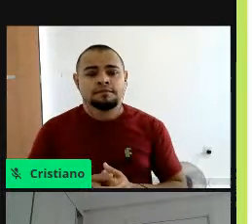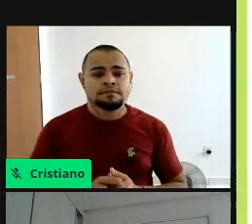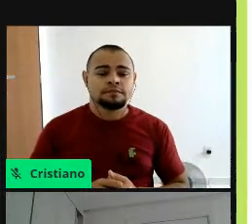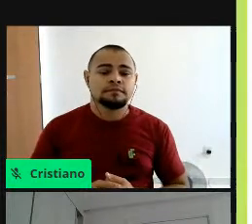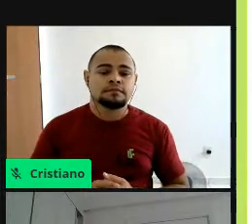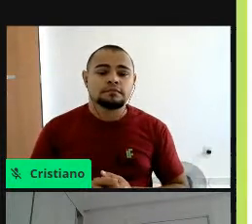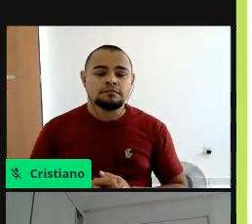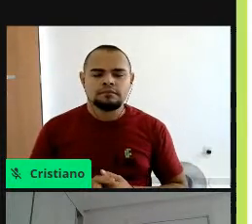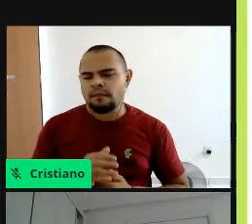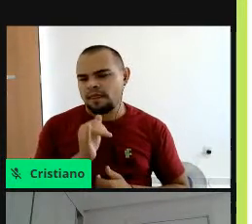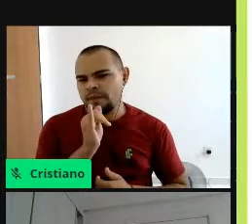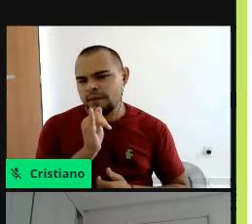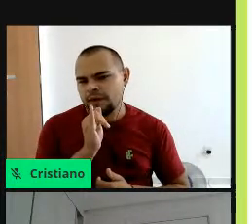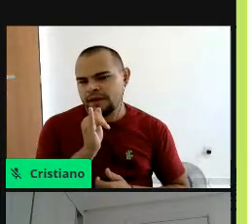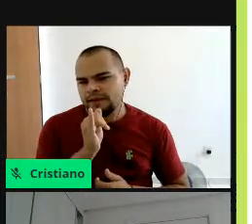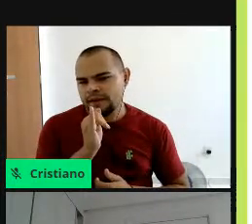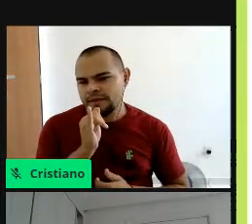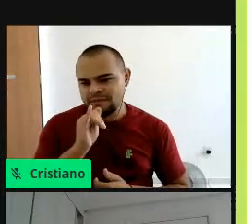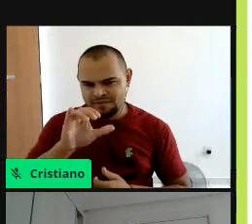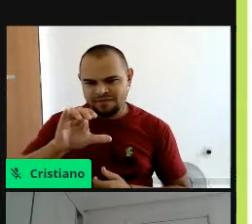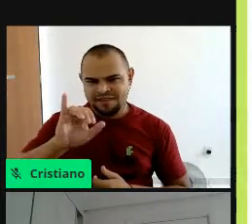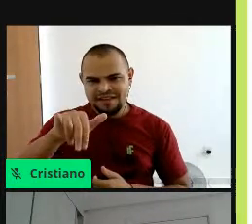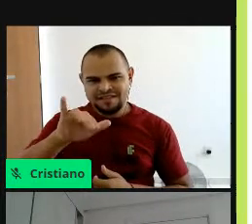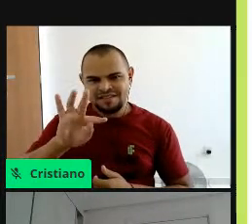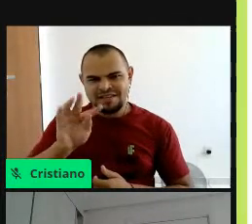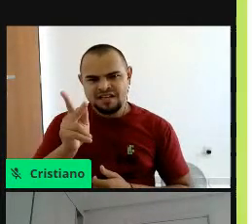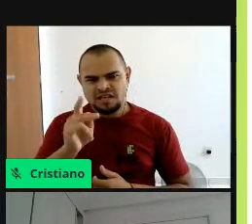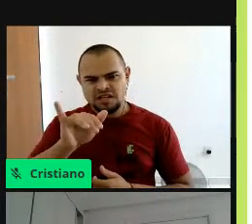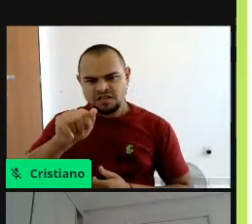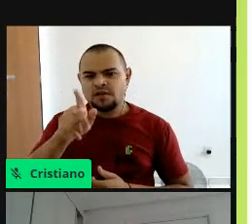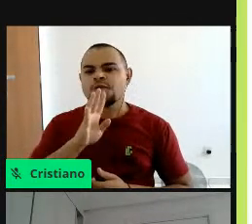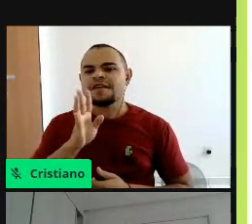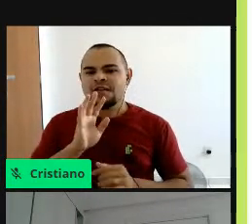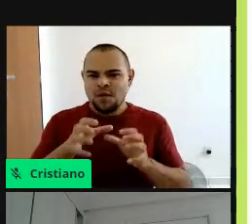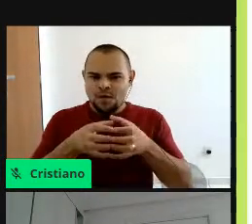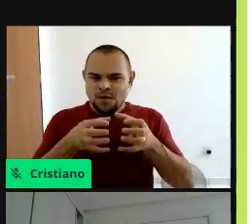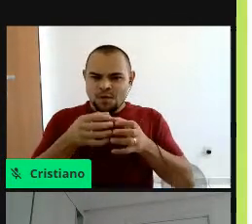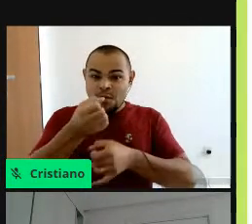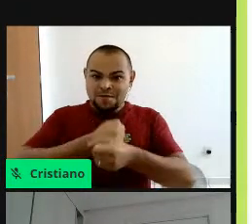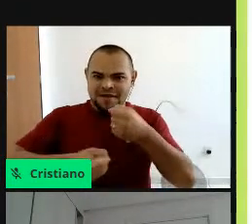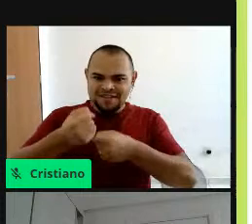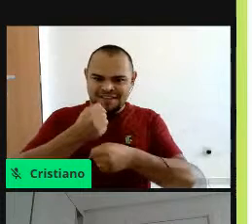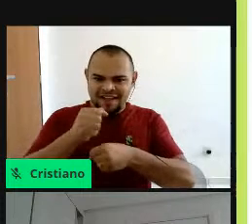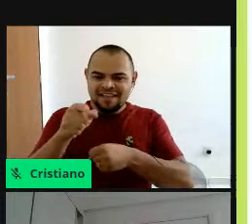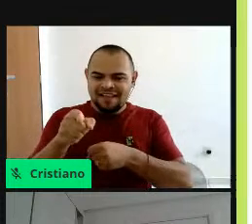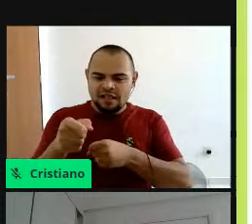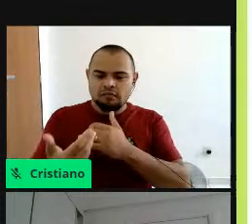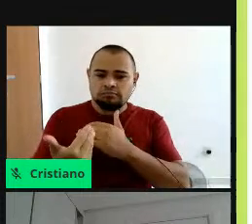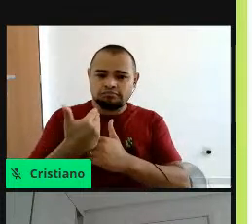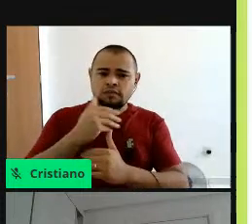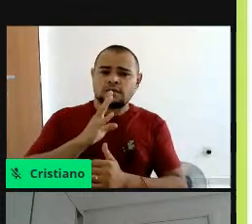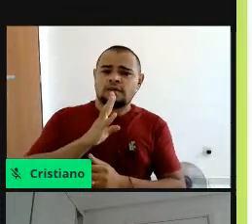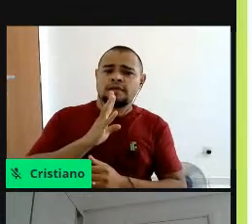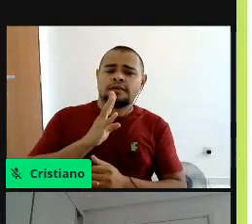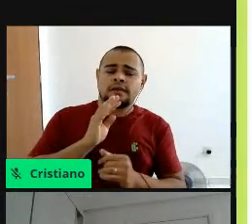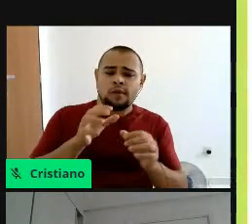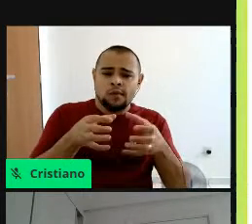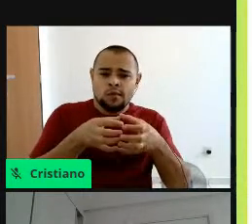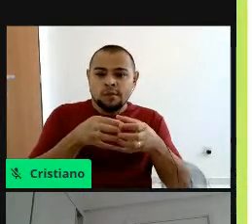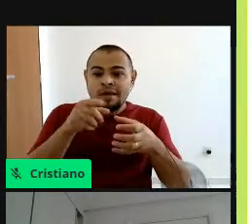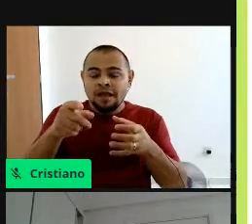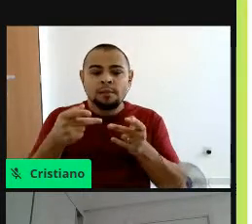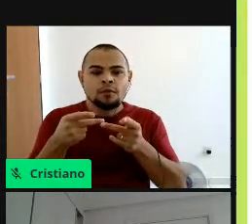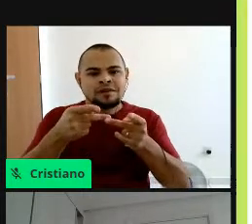Por exemplo, a Cíntia, ela já conheceu a nossa equipe no ano passado e ela tinha um projeto lá em